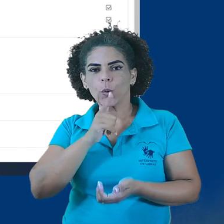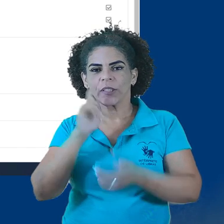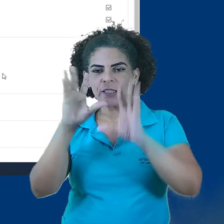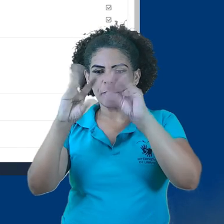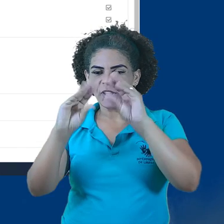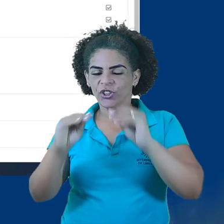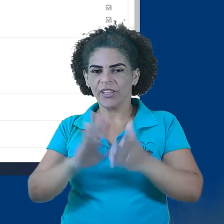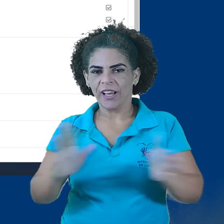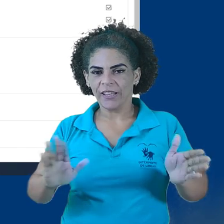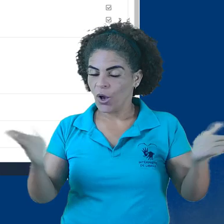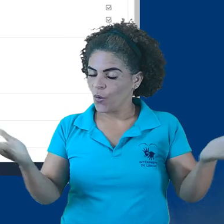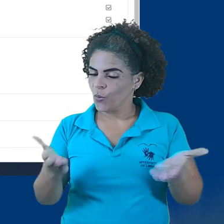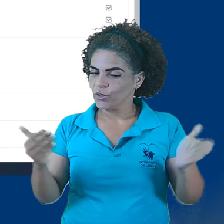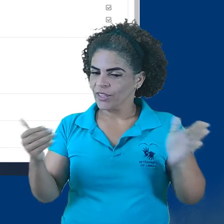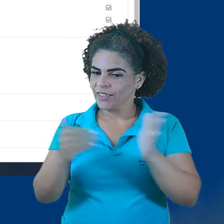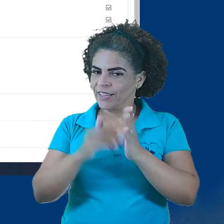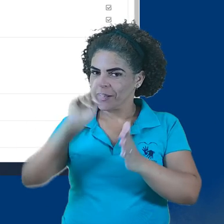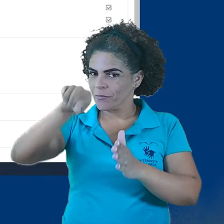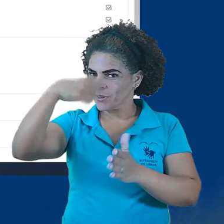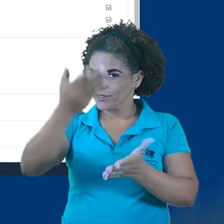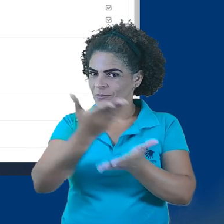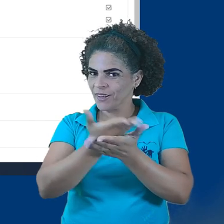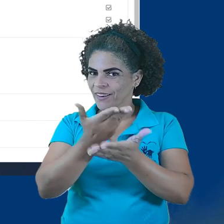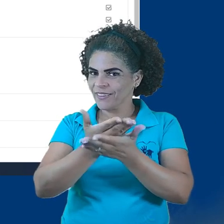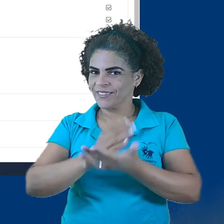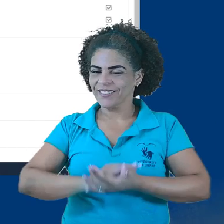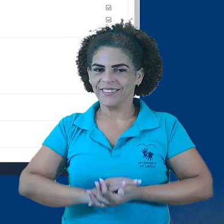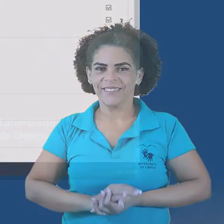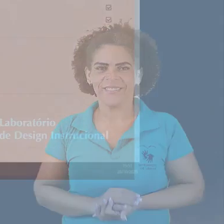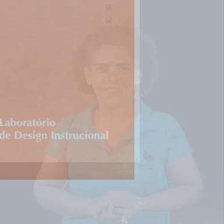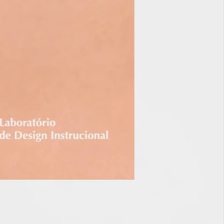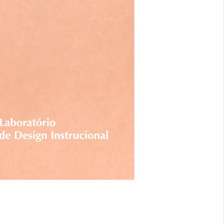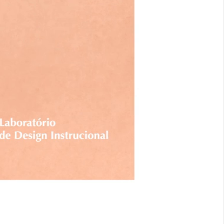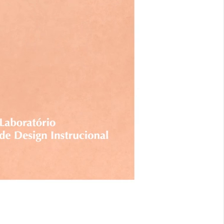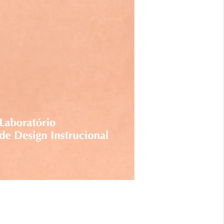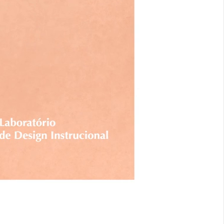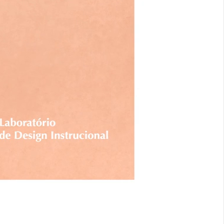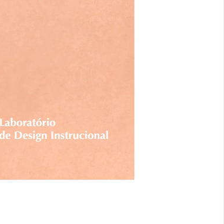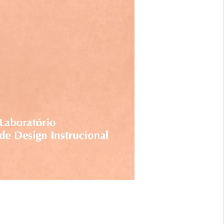caso nossa nova tarefa, sem as opções de alteração.